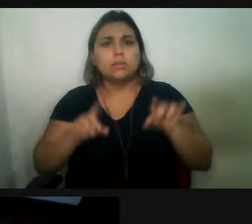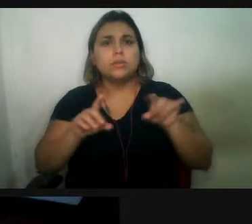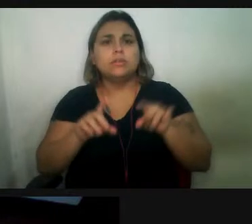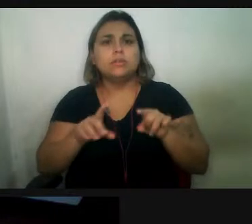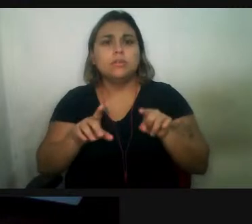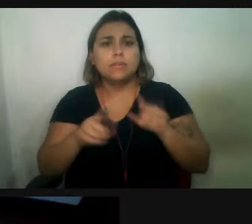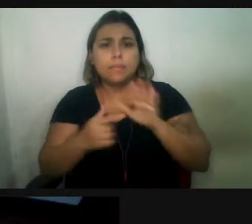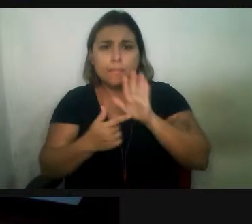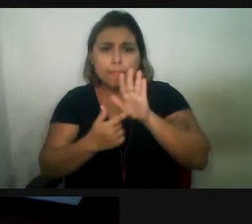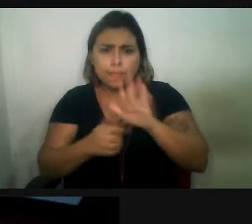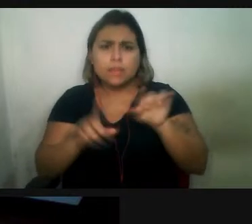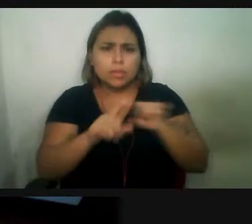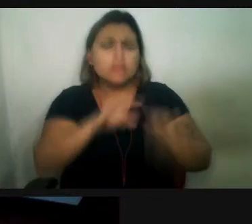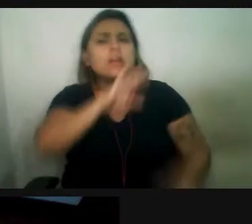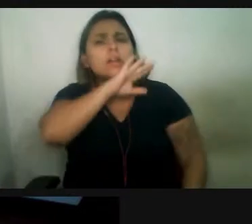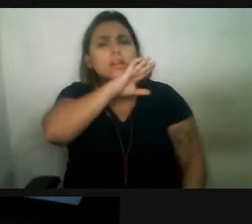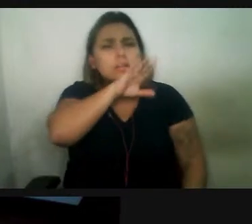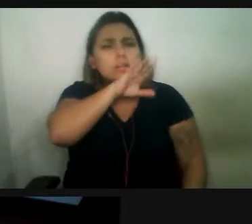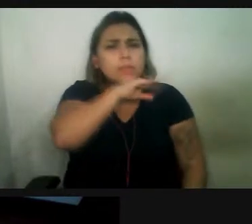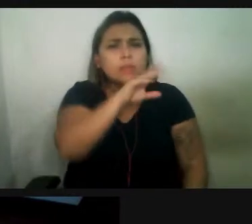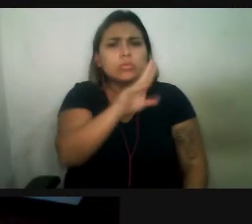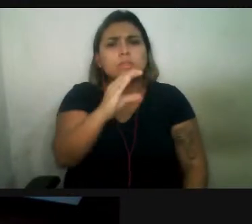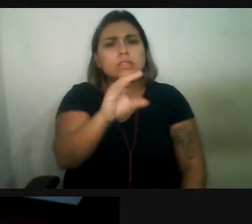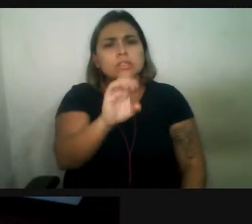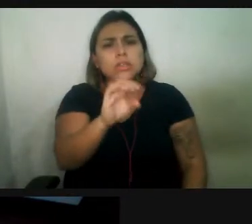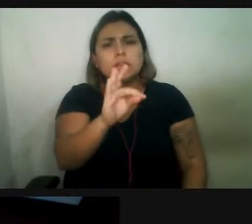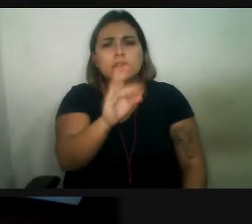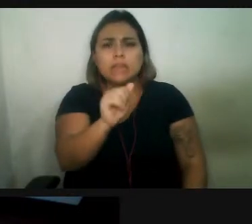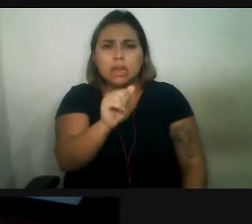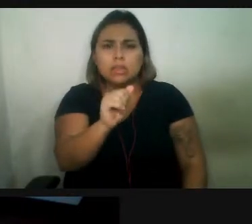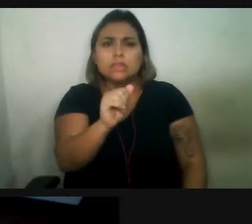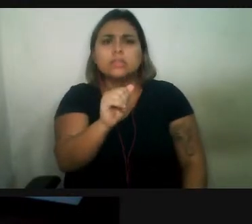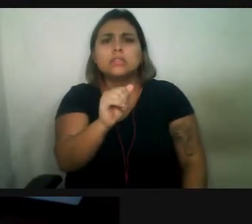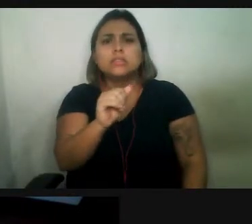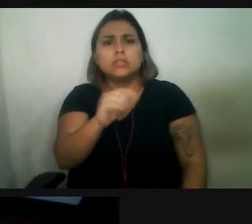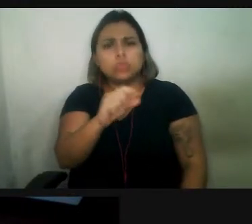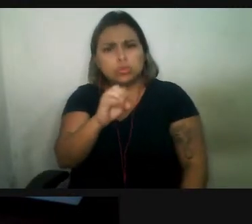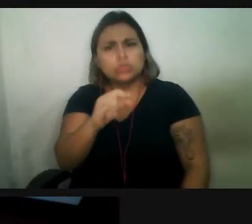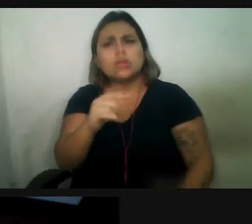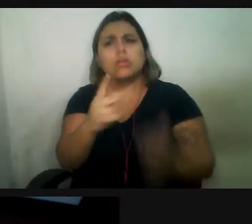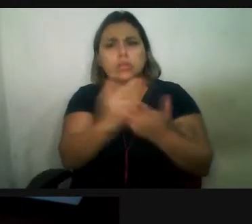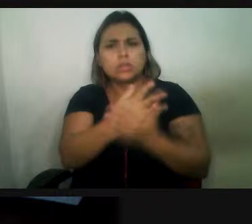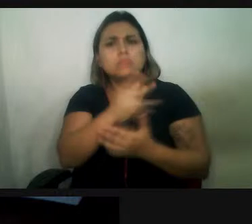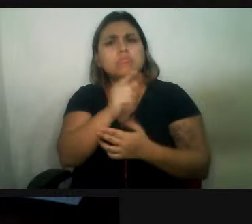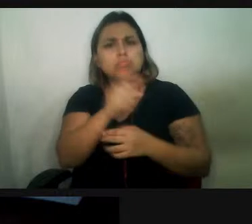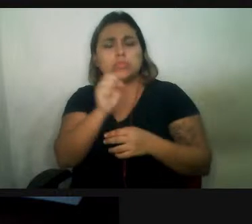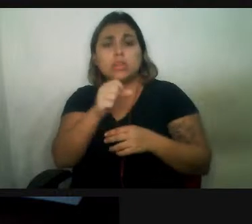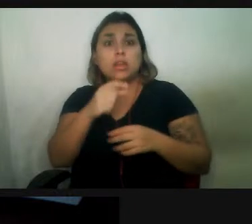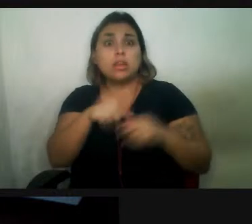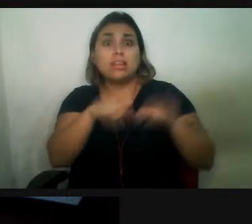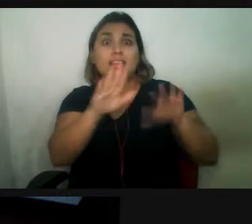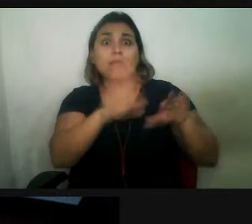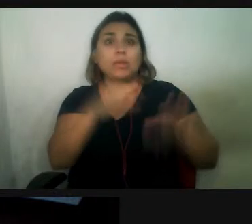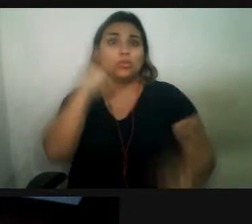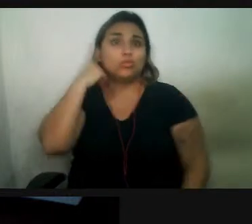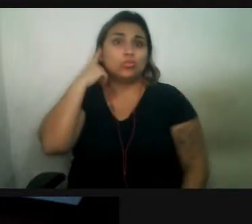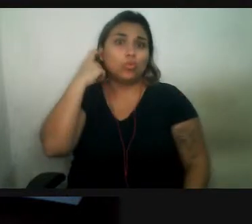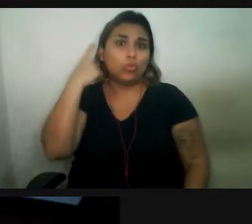os animais, os cetáceos especialmente, são animais muito sonoros, eles dependem muito do som para a sua comunicação.